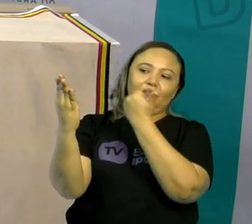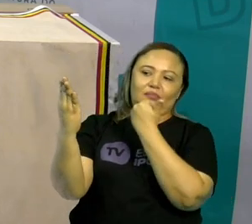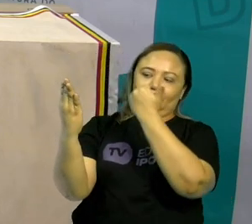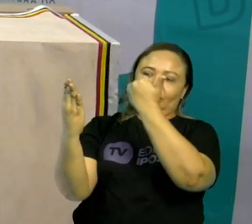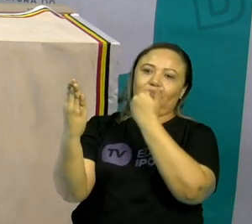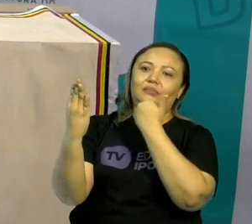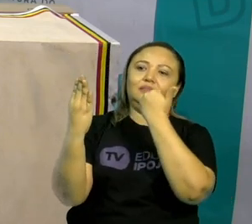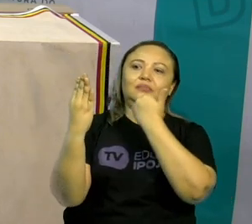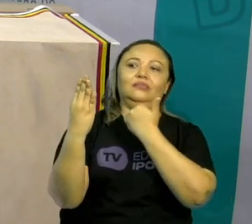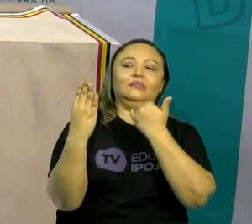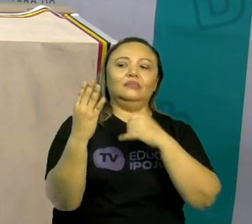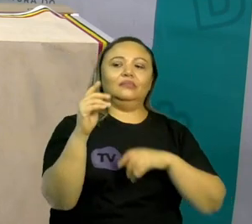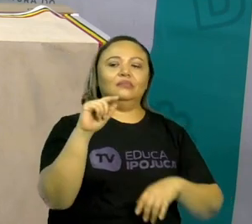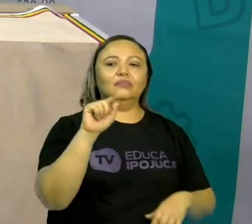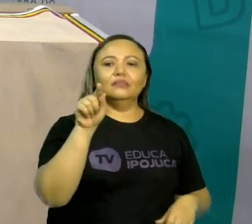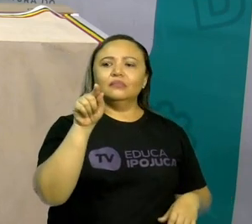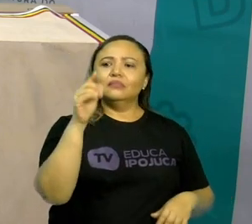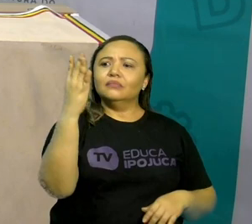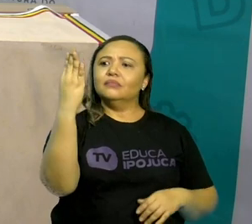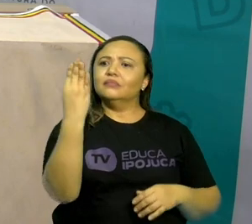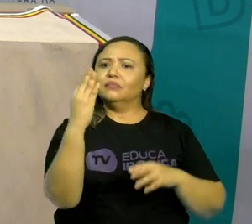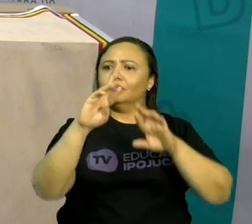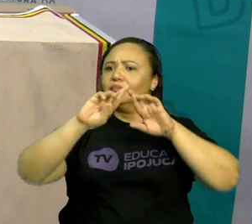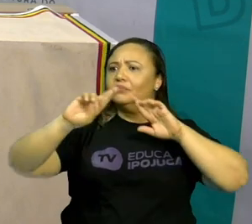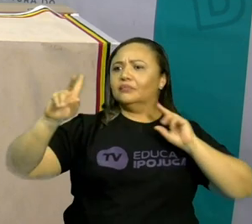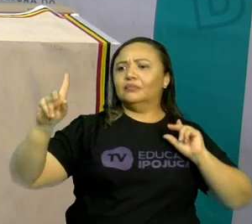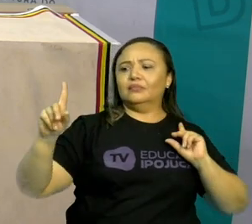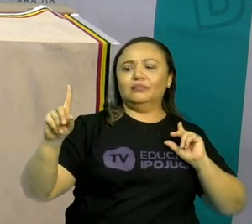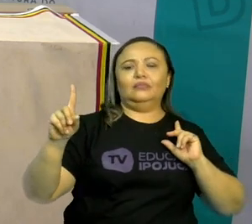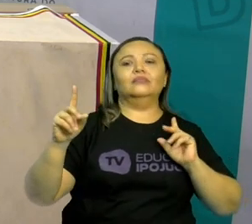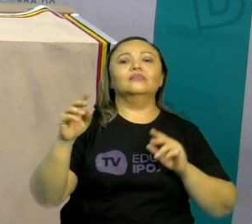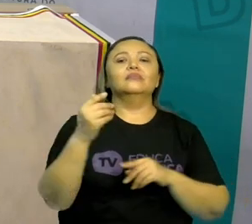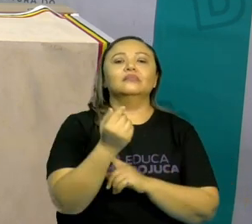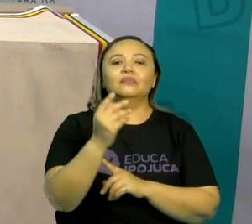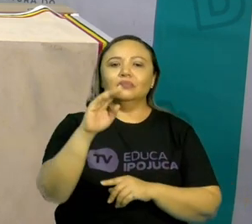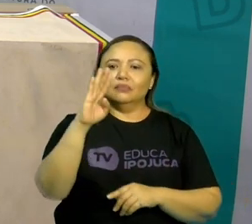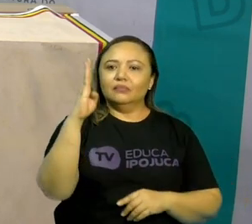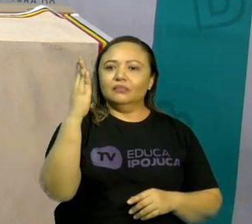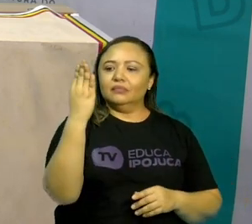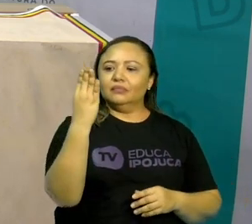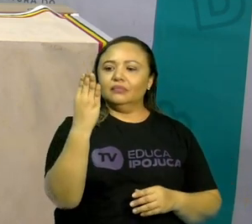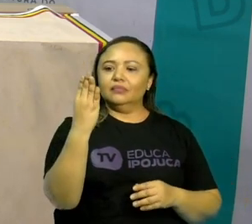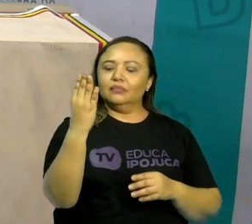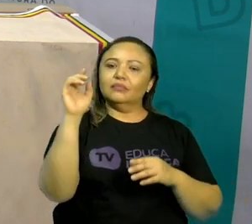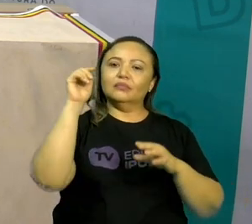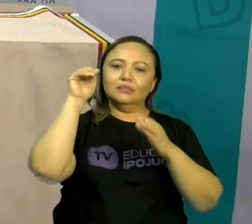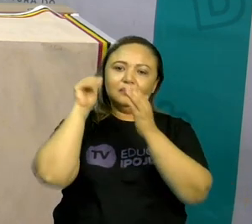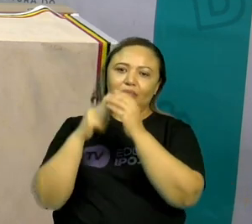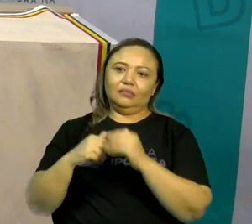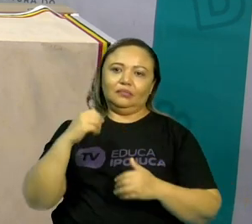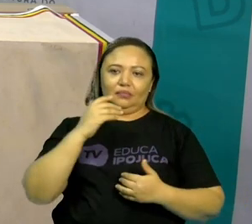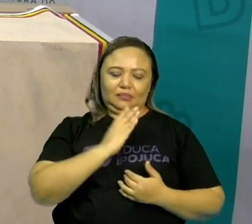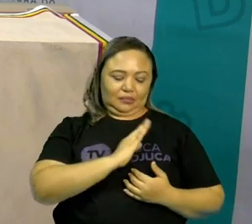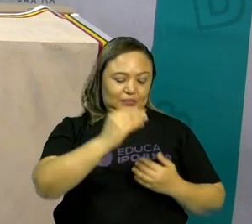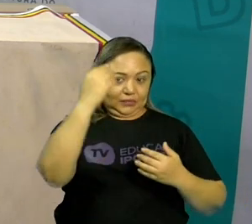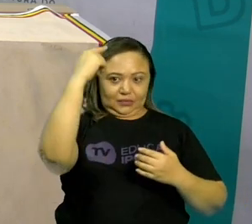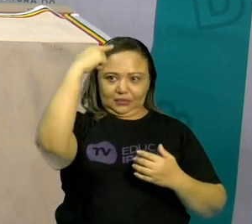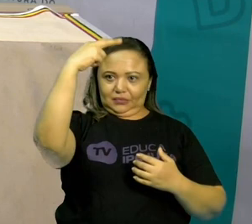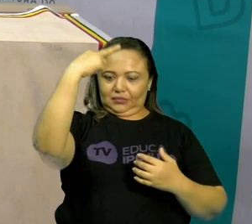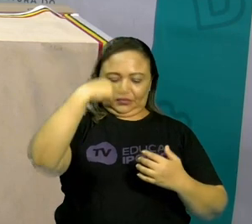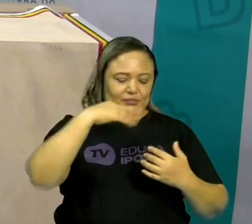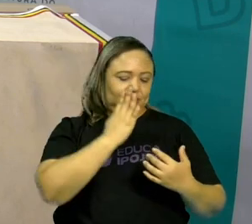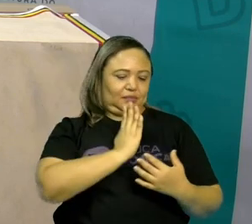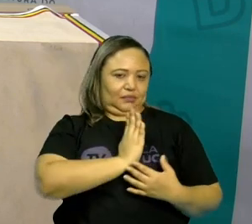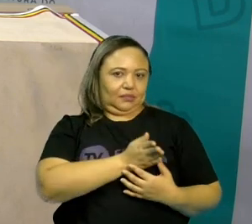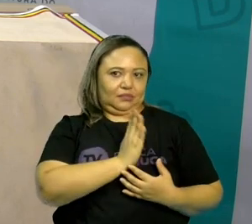para você. Mas esse espelho é diferente, também revela o que está dentro da gente. O que você